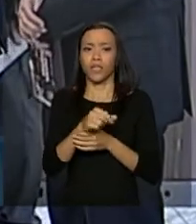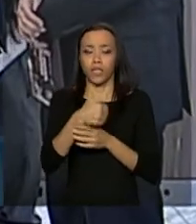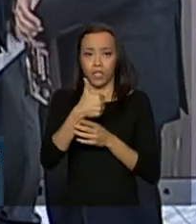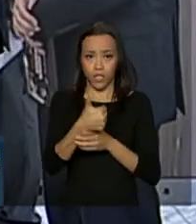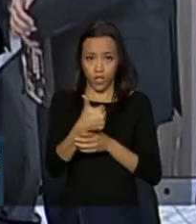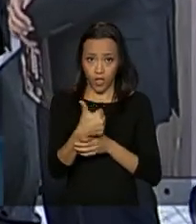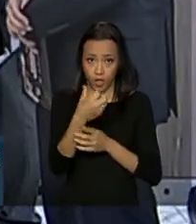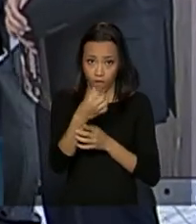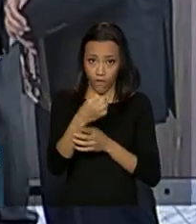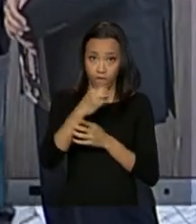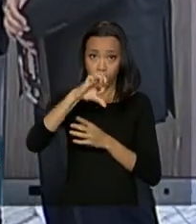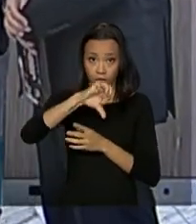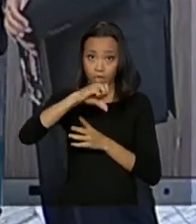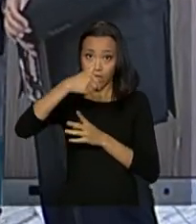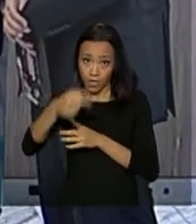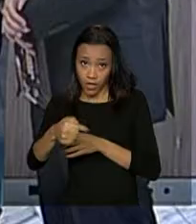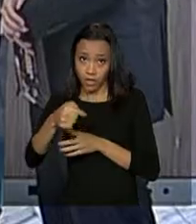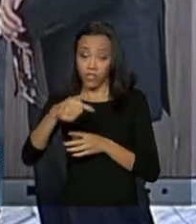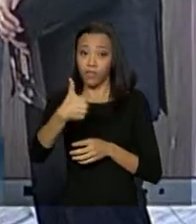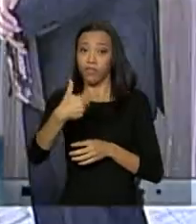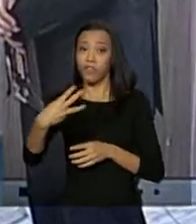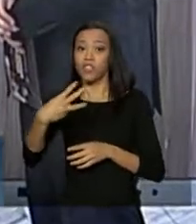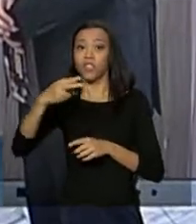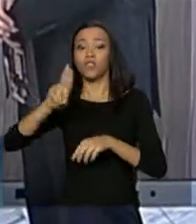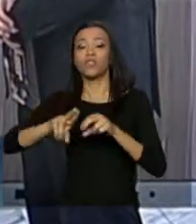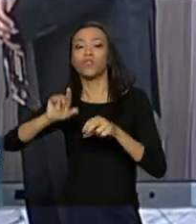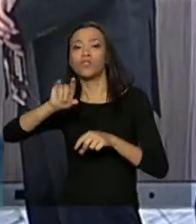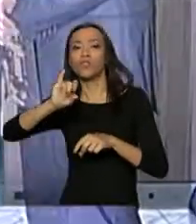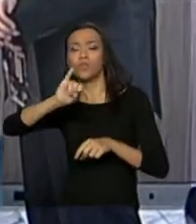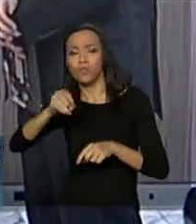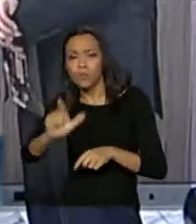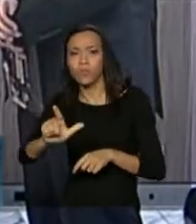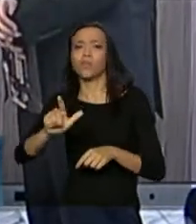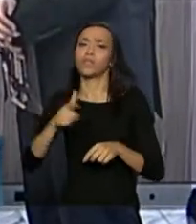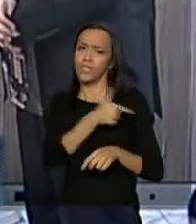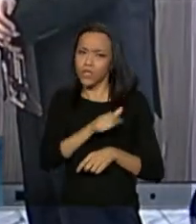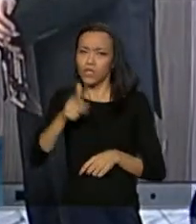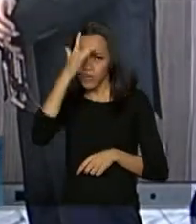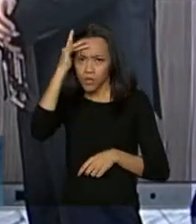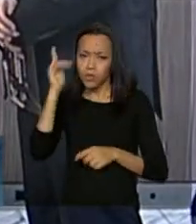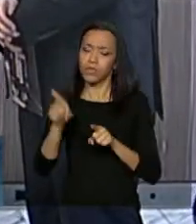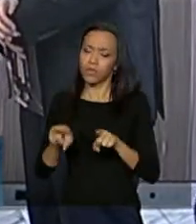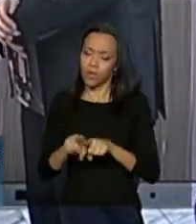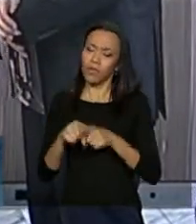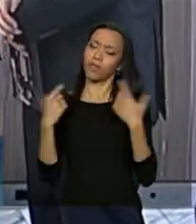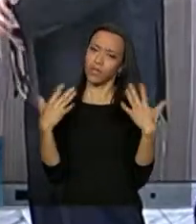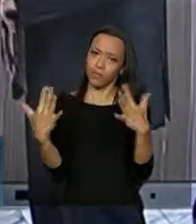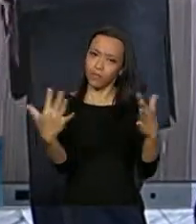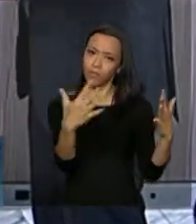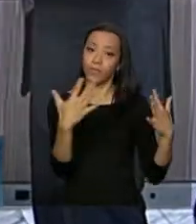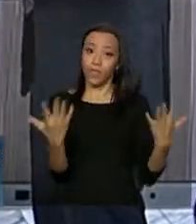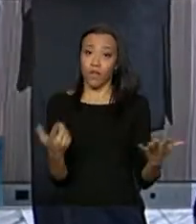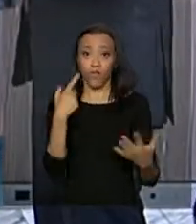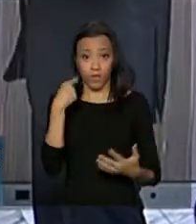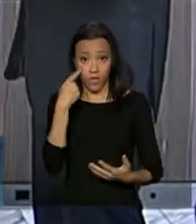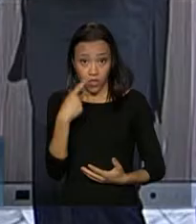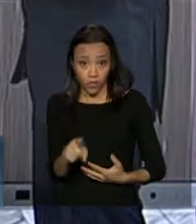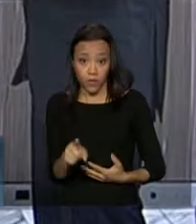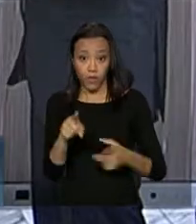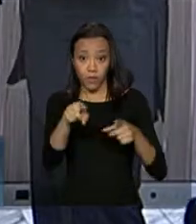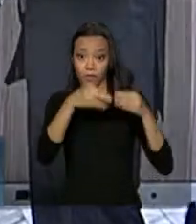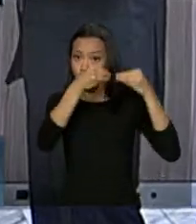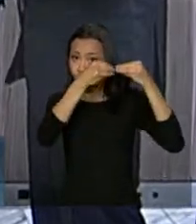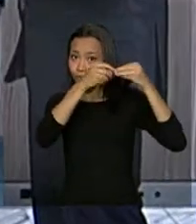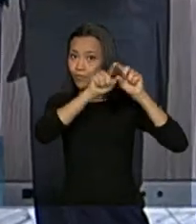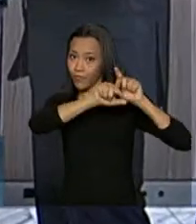motoristas que participaram das operações de trabalho escravo também serão homenageados. Portanto, aí você acompanhou o encerramento